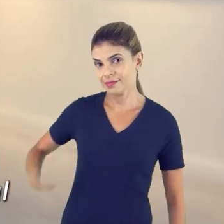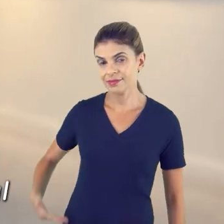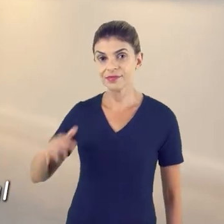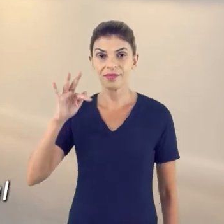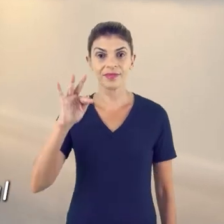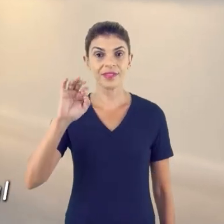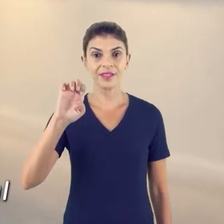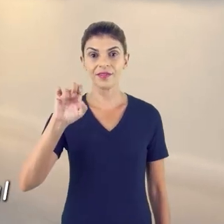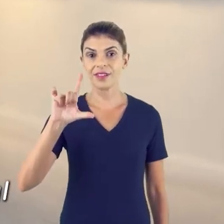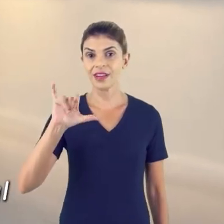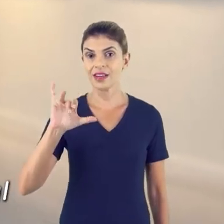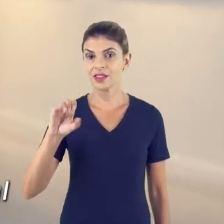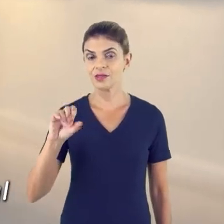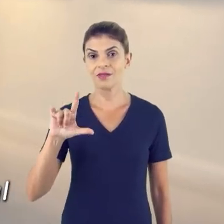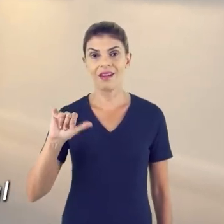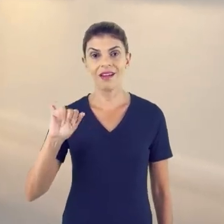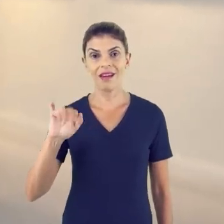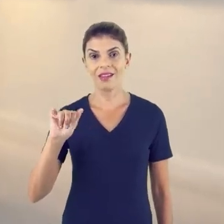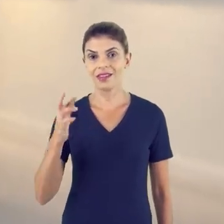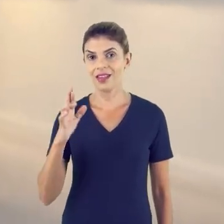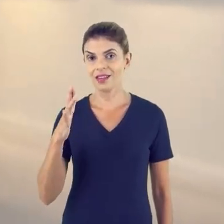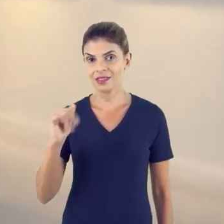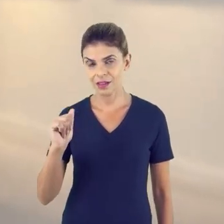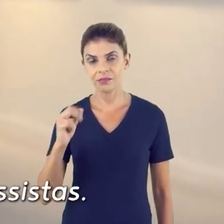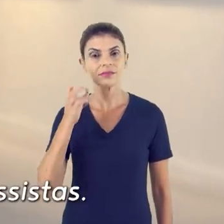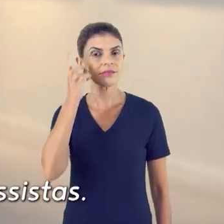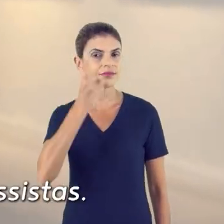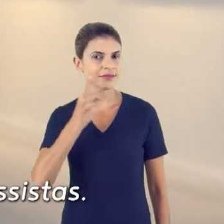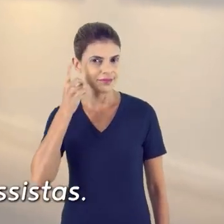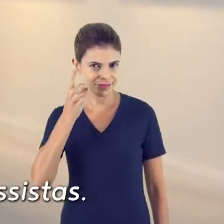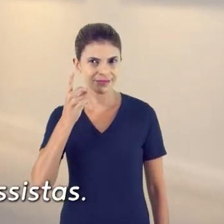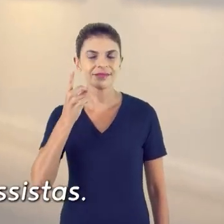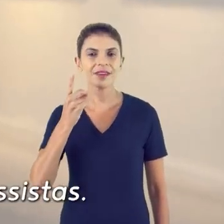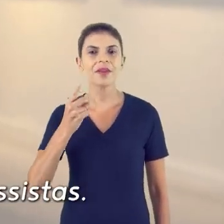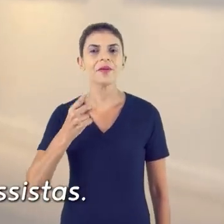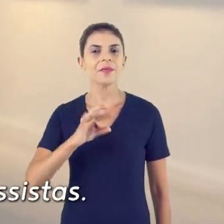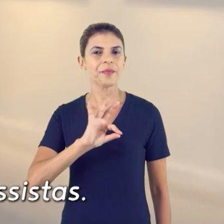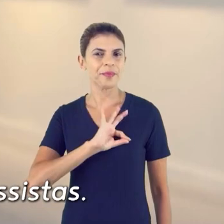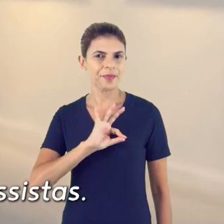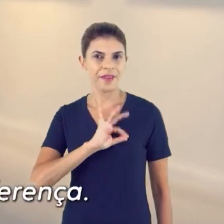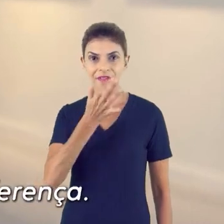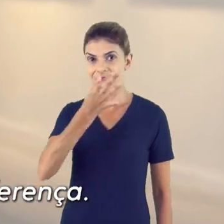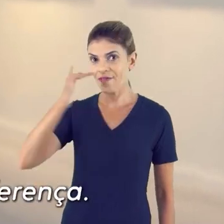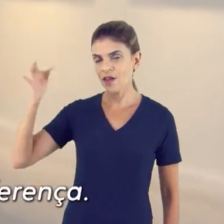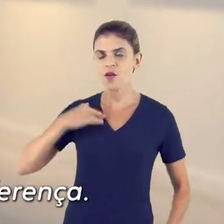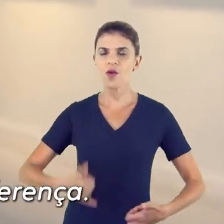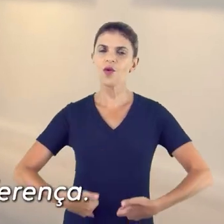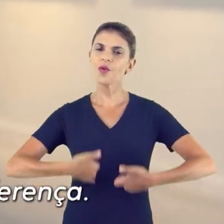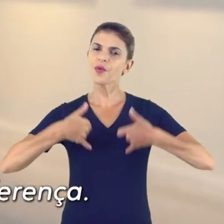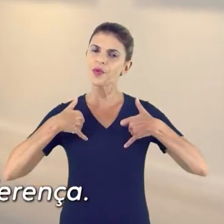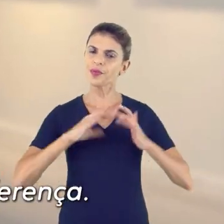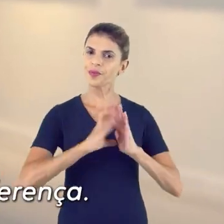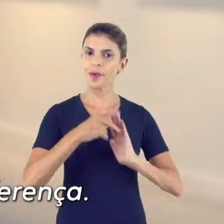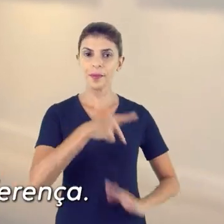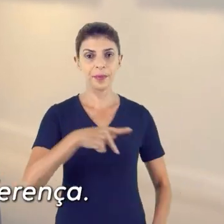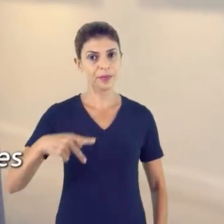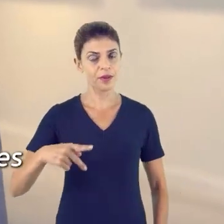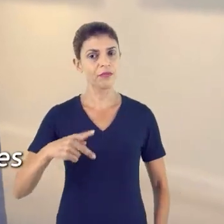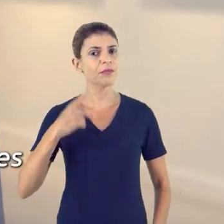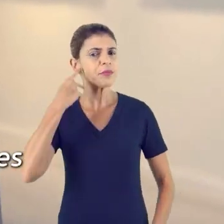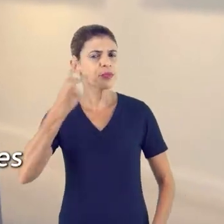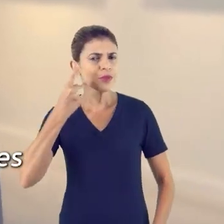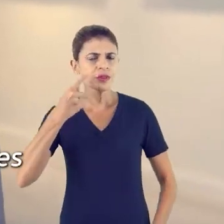Eu sou o Felício LaTessa, delegado de Polícia Federal e é com orgulho que faço par da família Progressistas. Estou na política para fazer a diferença.